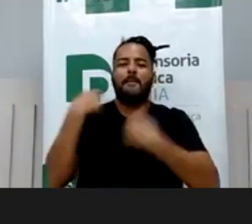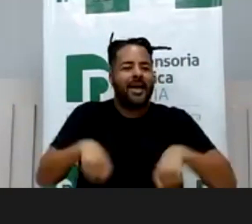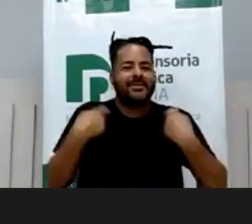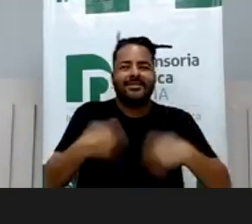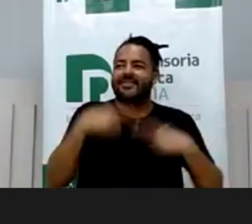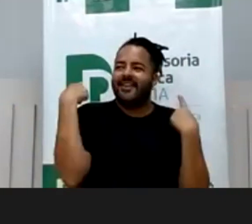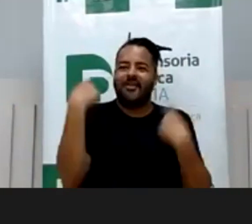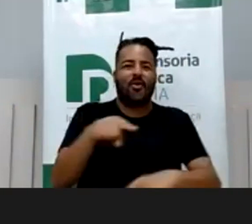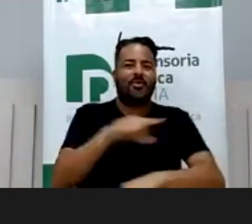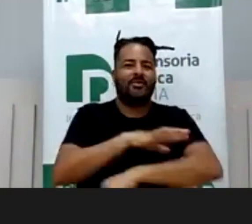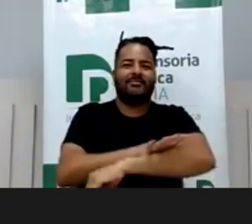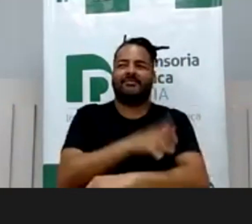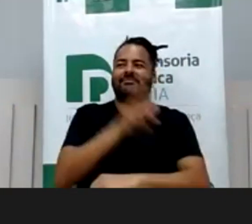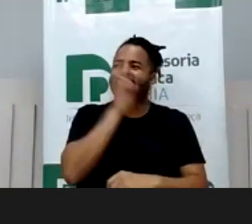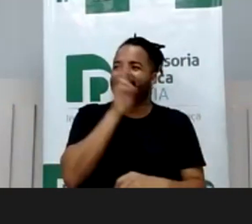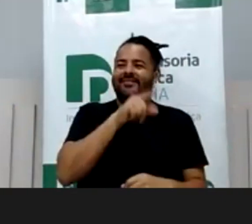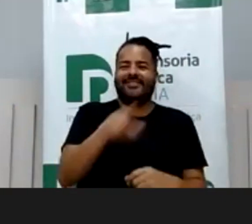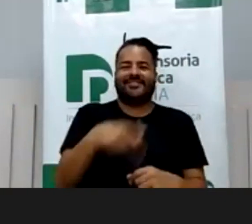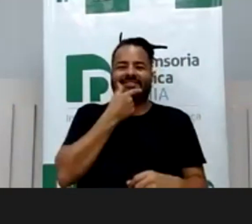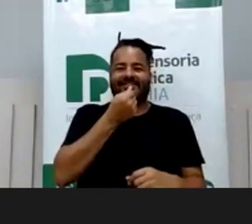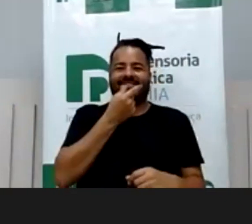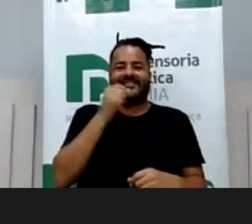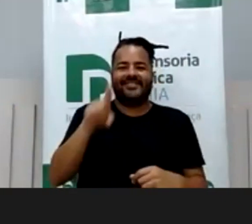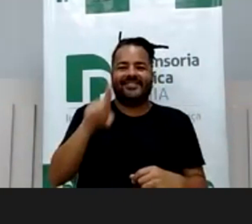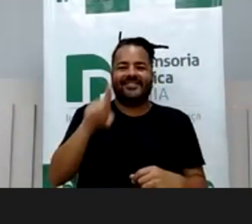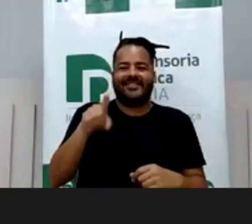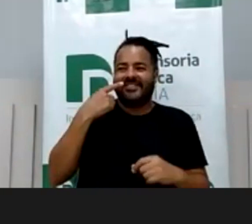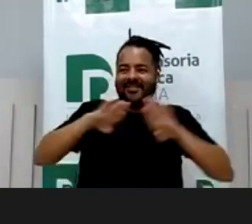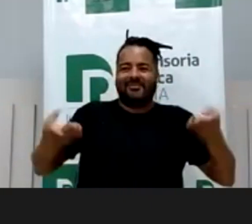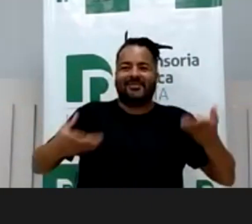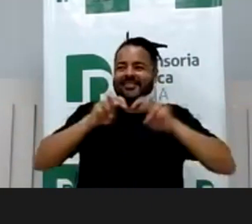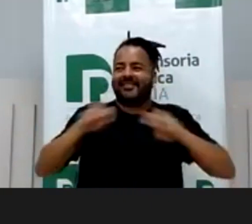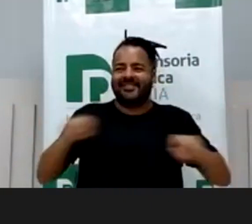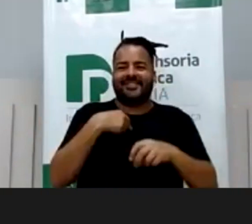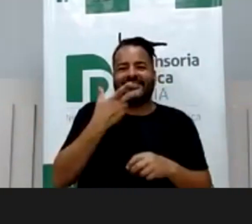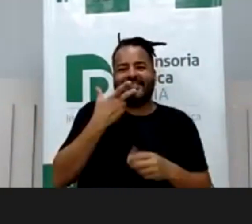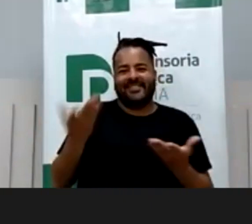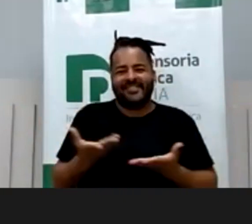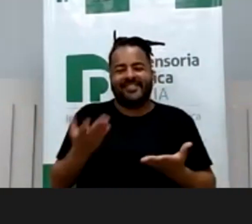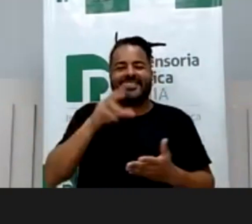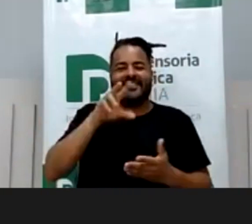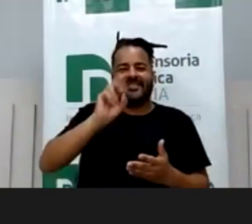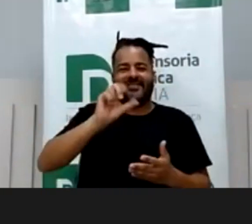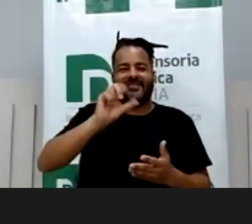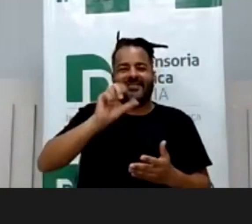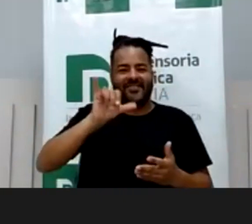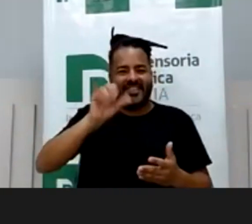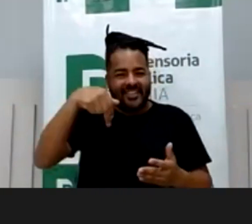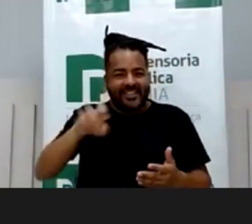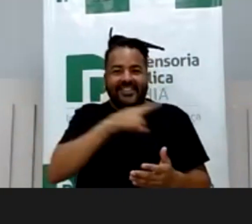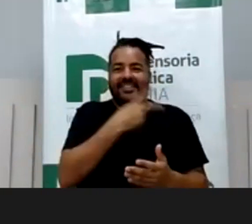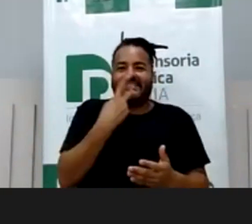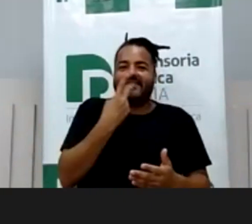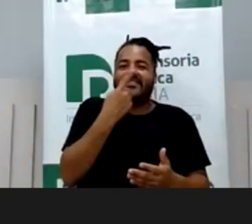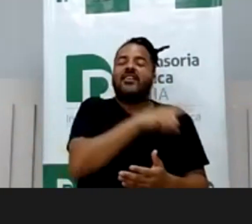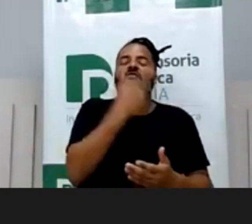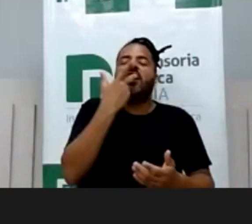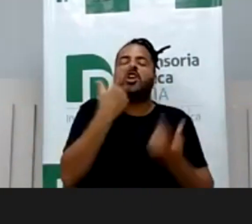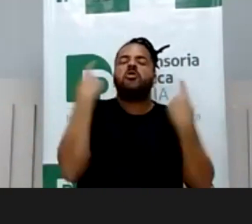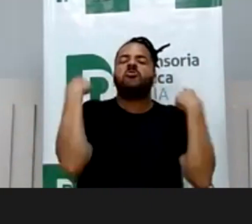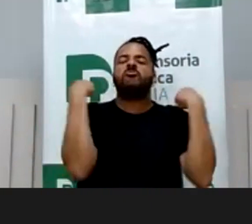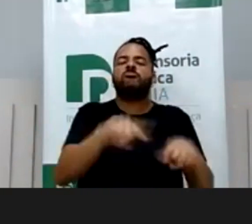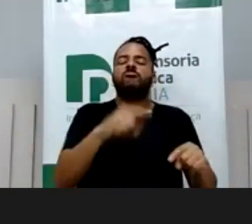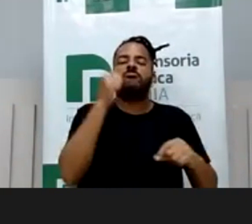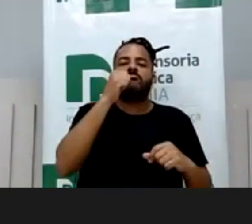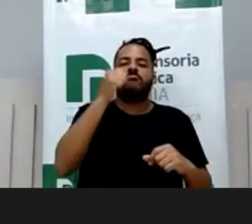Torto Arado, Fragmentos Familiais, vai ter uma mesa de direito e literatura que vai ser linda. Doutora Firmiane, falando de feminicídio a partir do